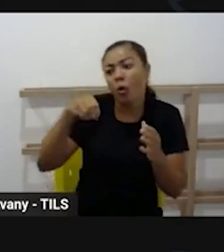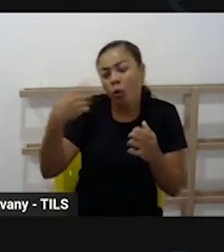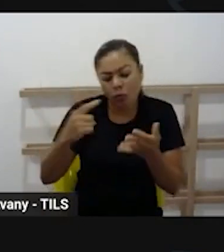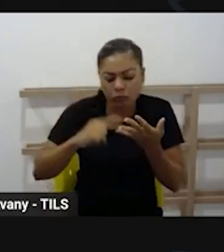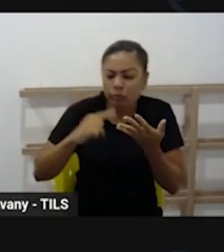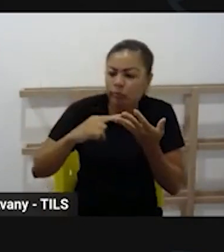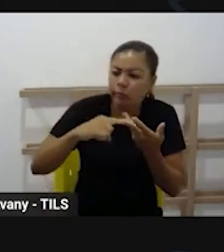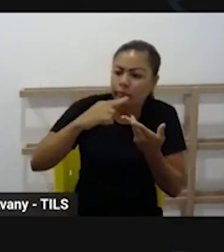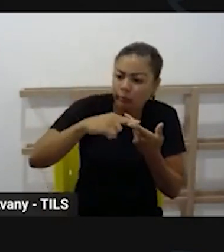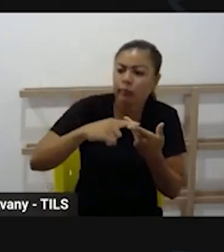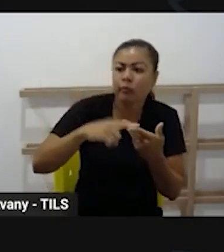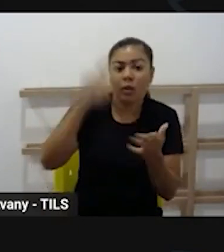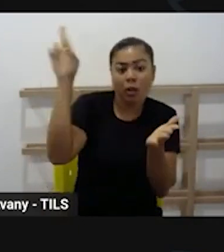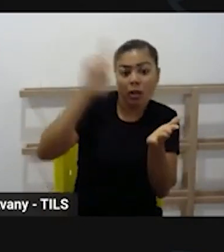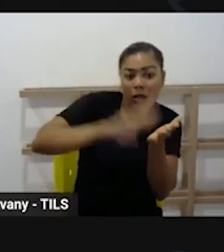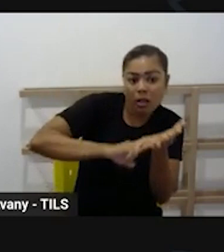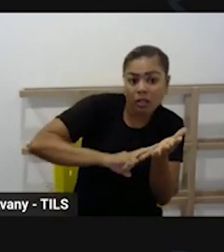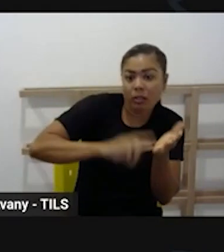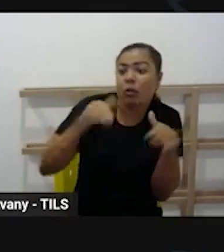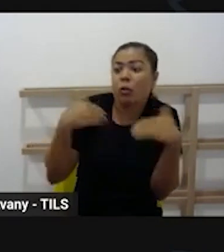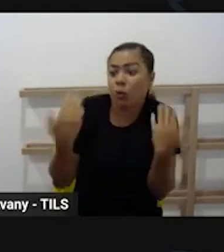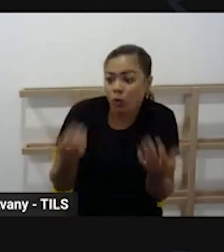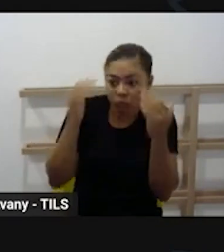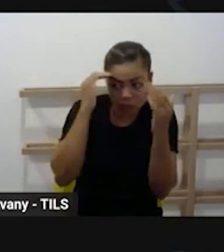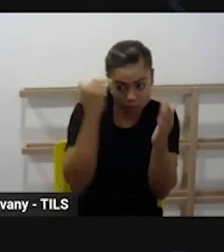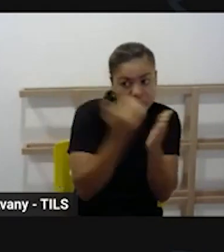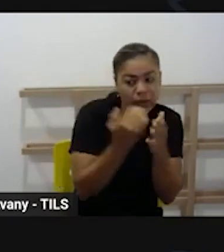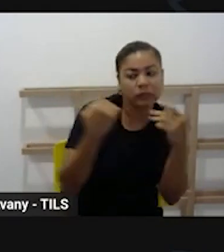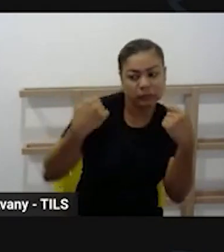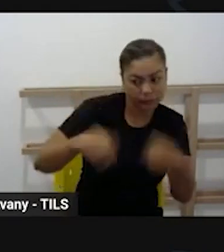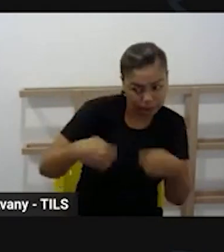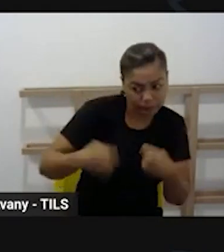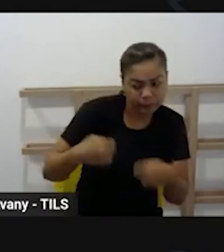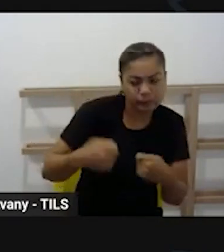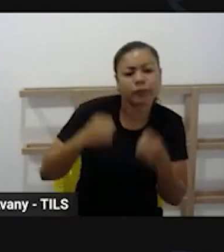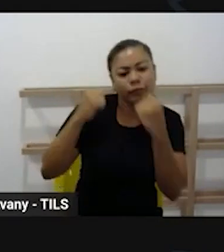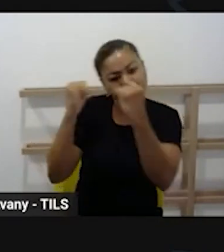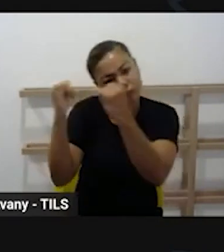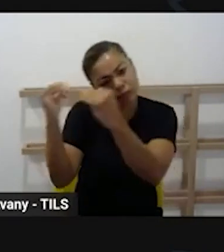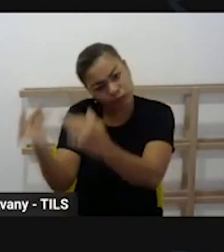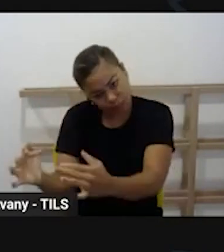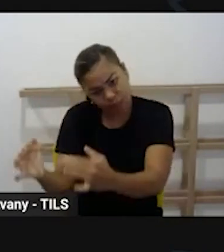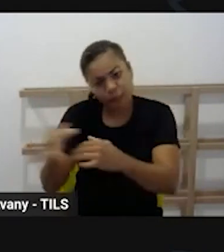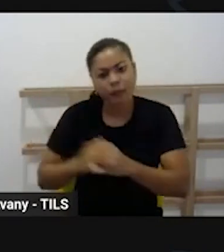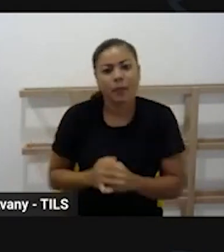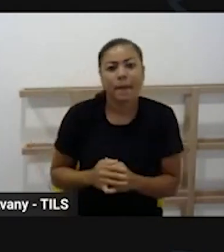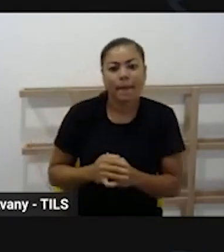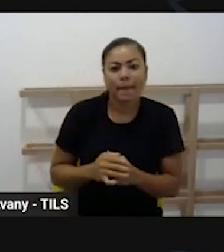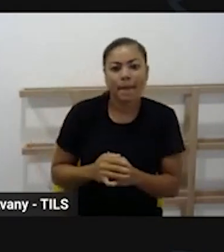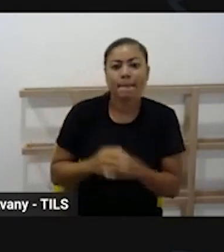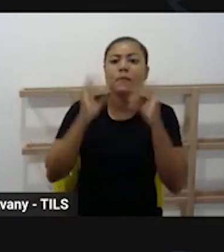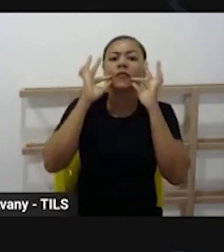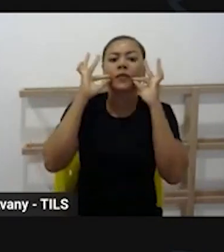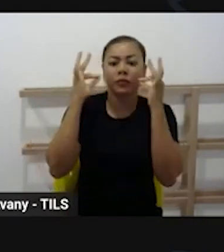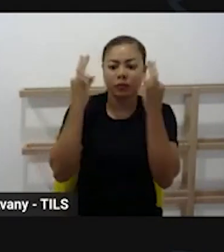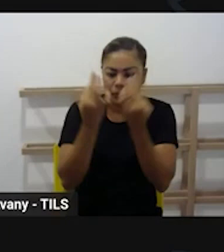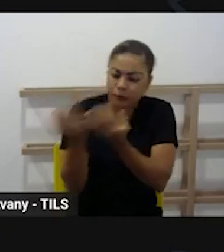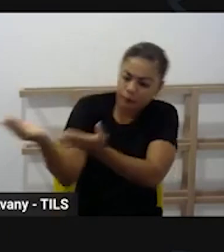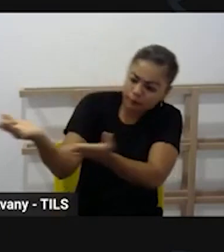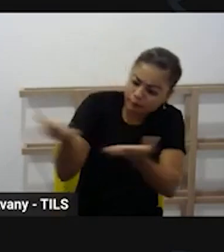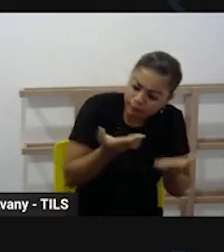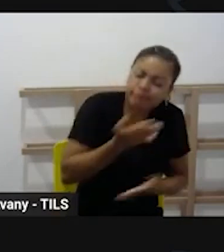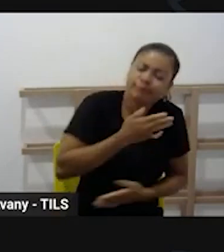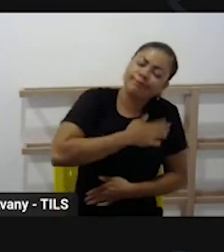importante. Então, eu queria parabenizar todas as escolas que estão fazendo esse movimento de acolhimento com as famílias no início do ano